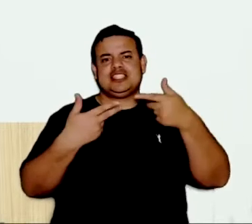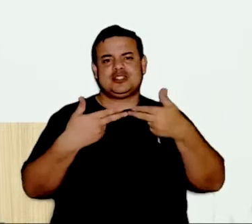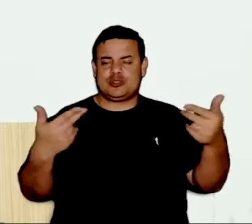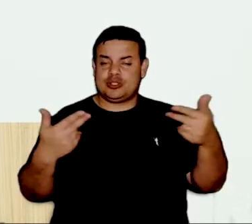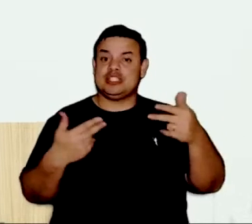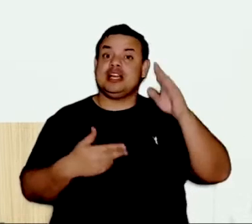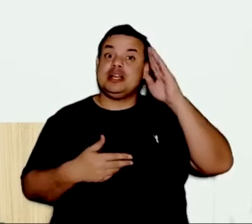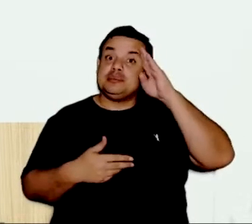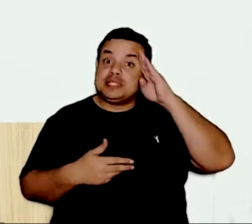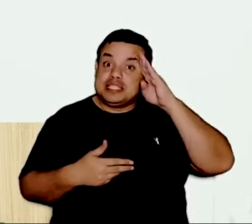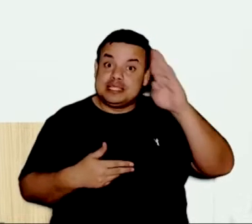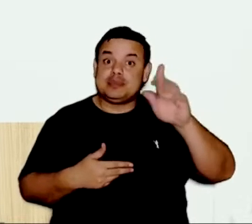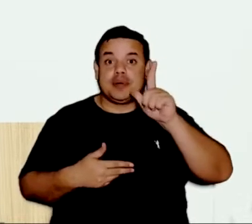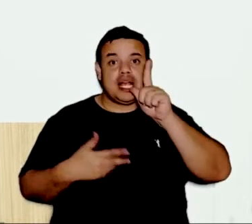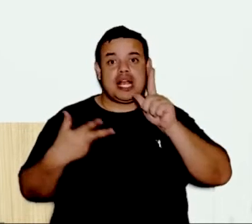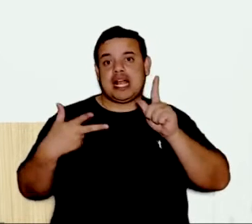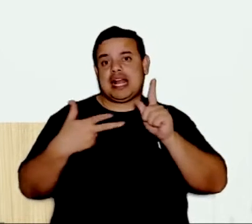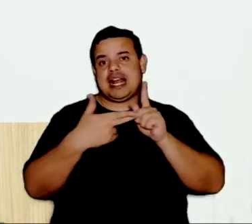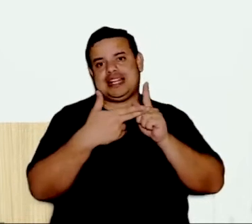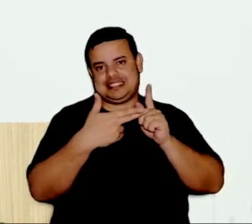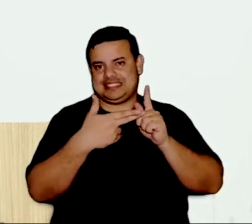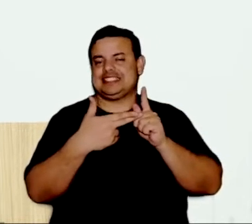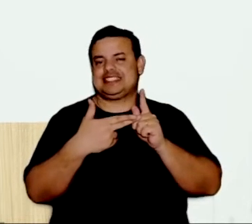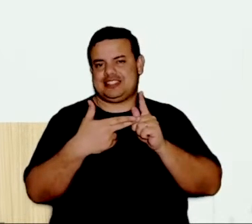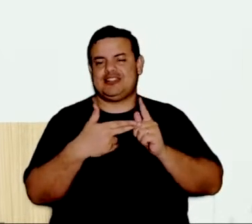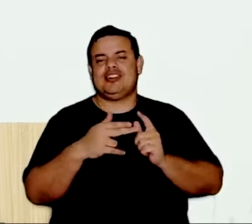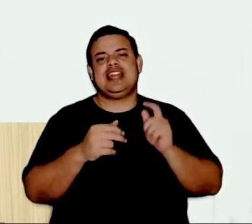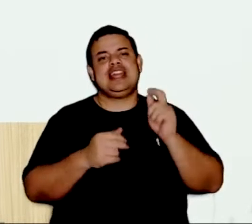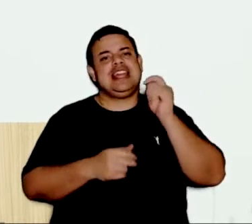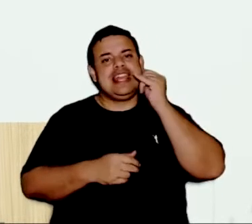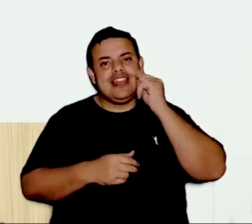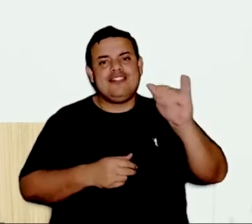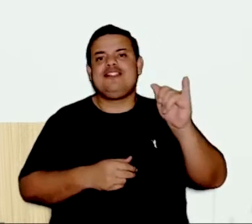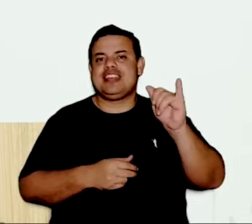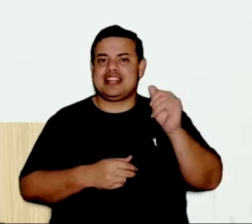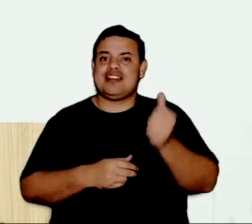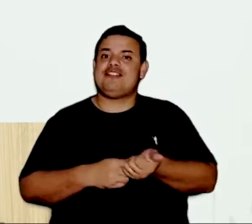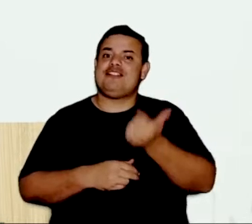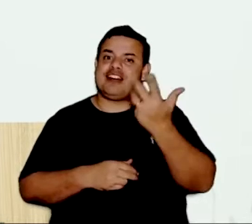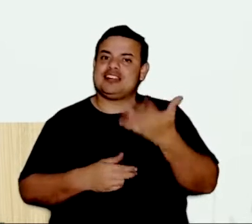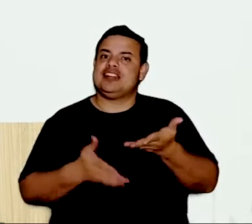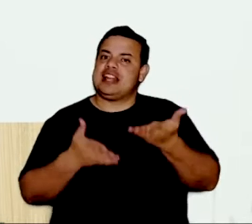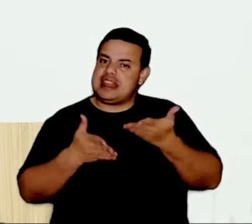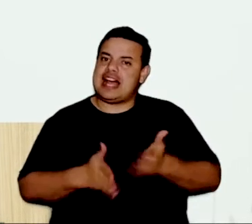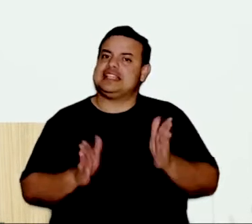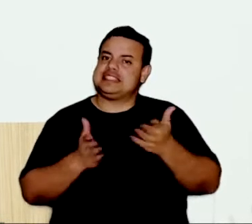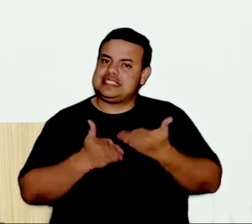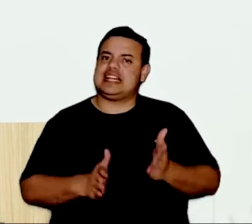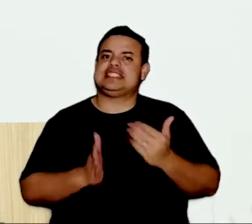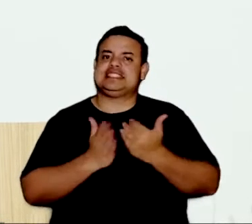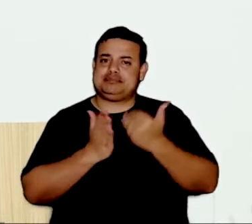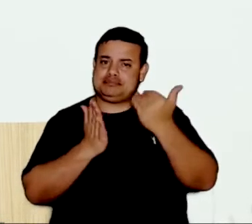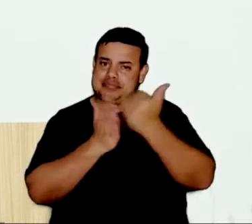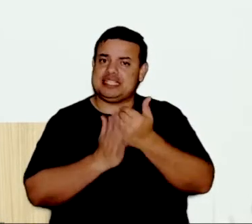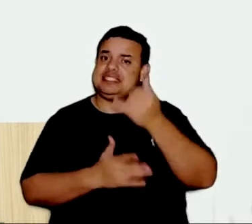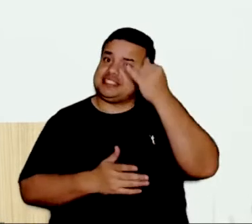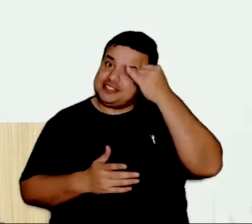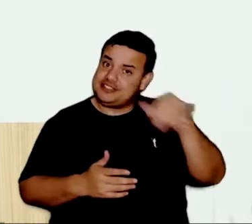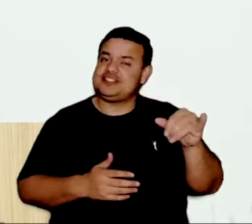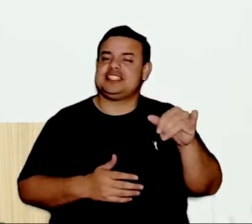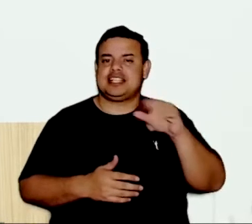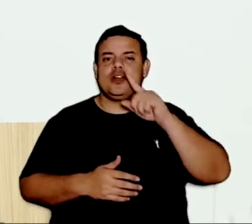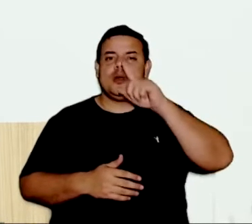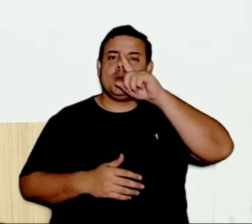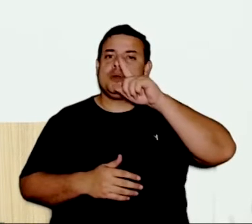Que você, castrando o seu animal, você evita que várias vidas sofram e também que coloque outras vidas em risco, até mesmo vidas